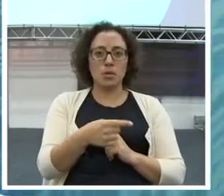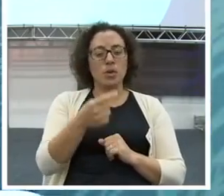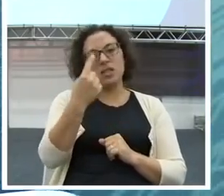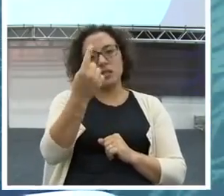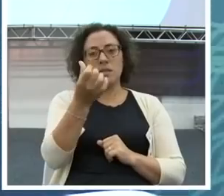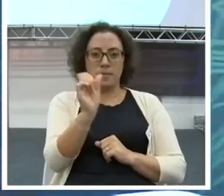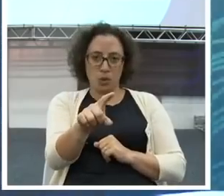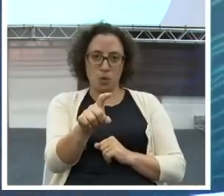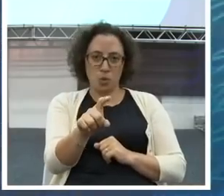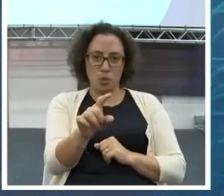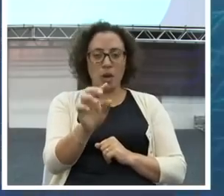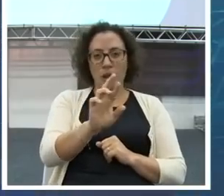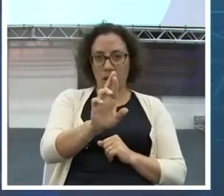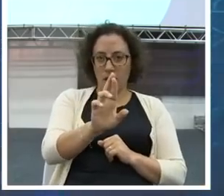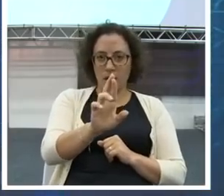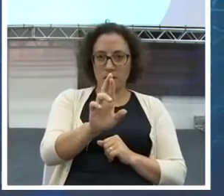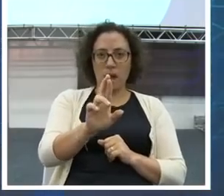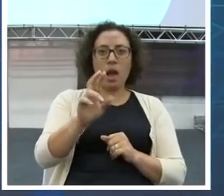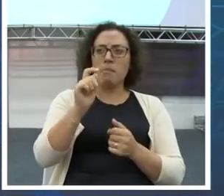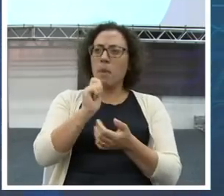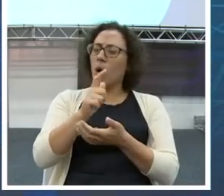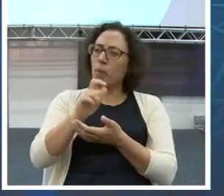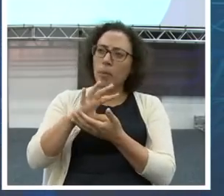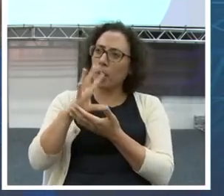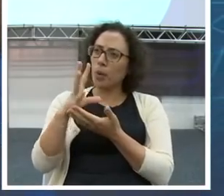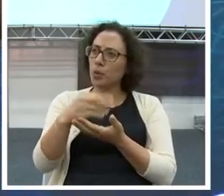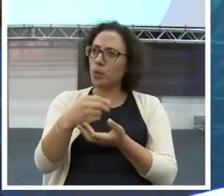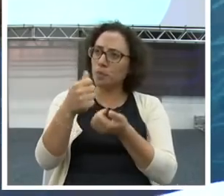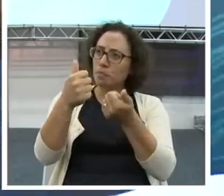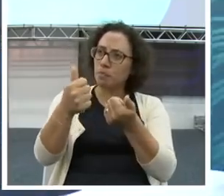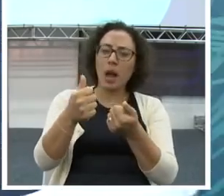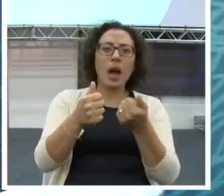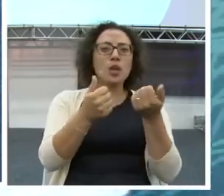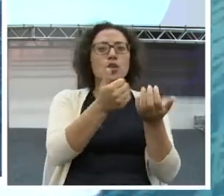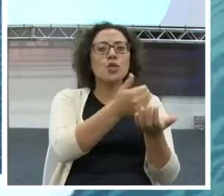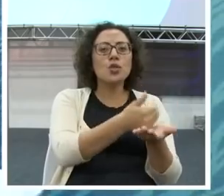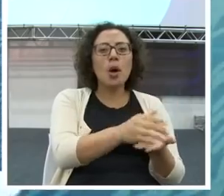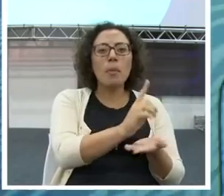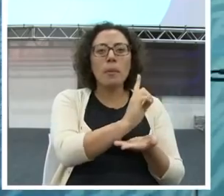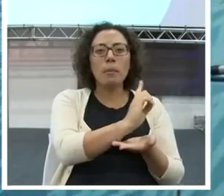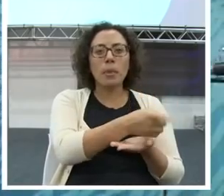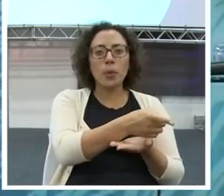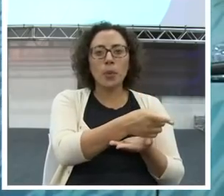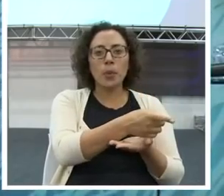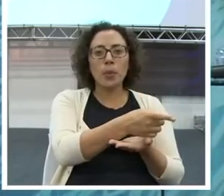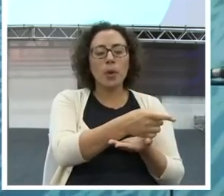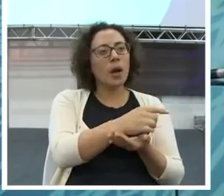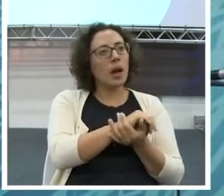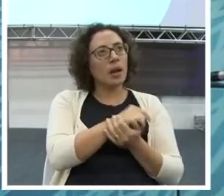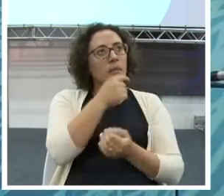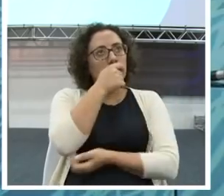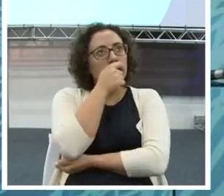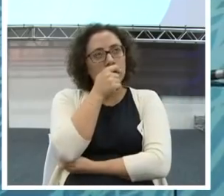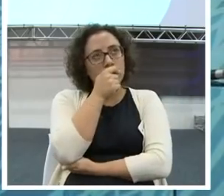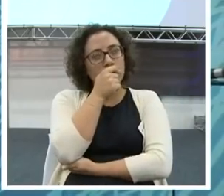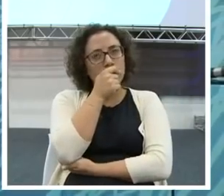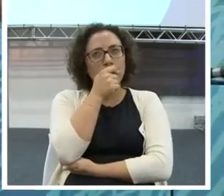Pagou todas as contas e sobra mil para você. Aí você fica assim. Será que eu esqueci alguma conta?